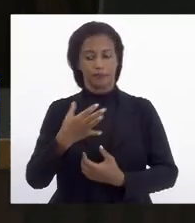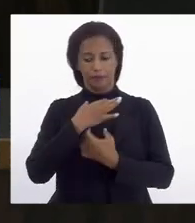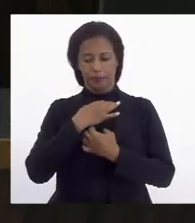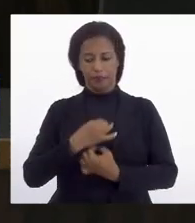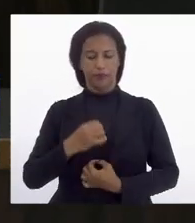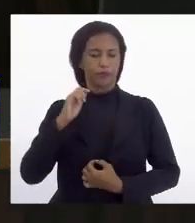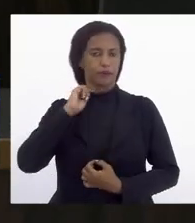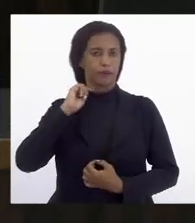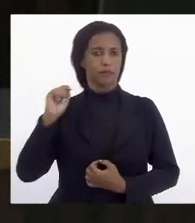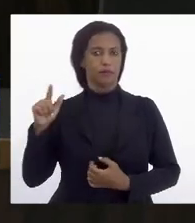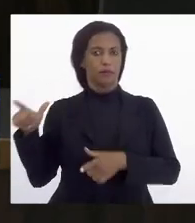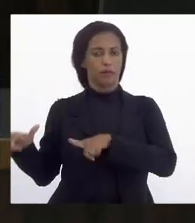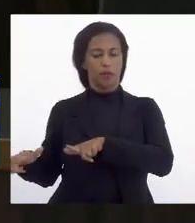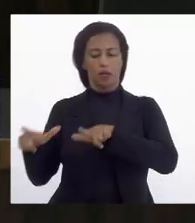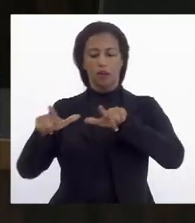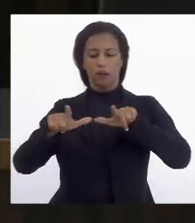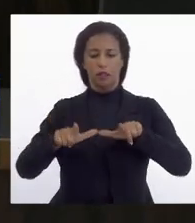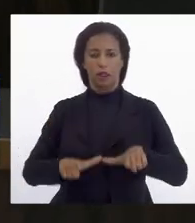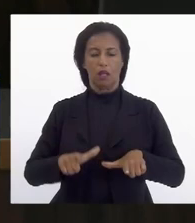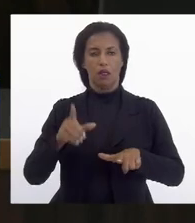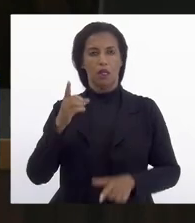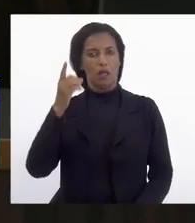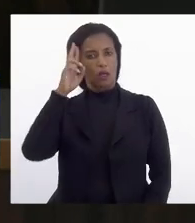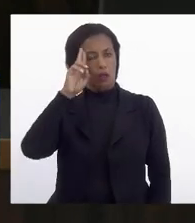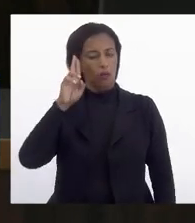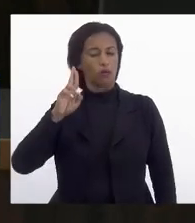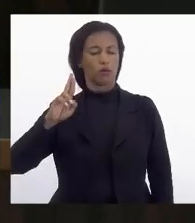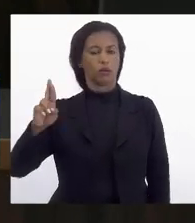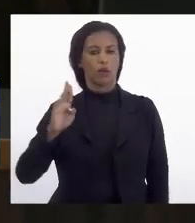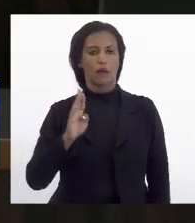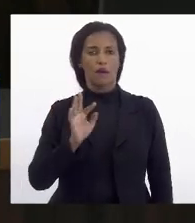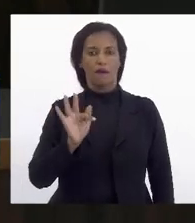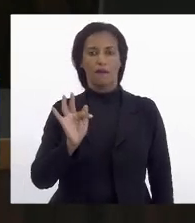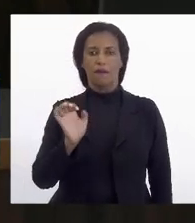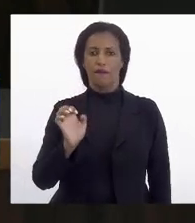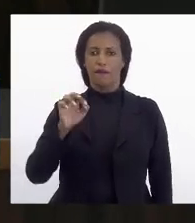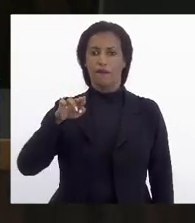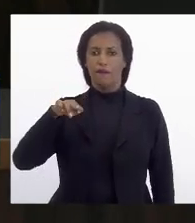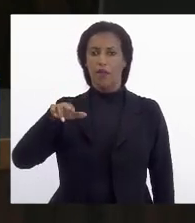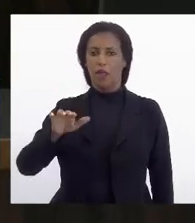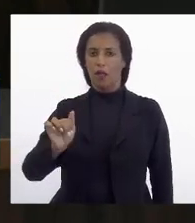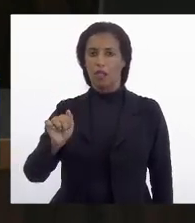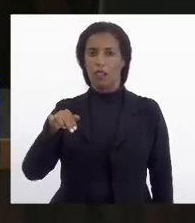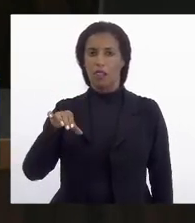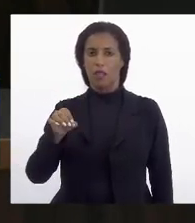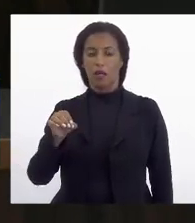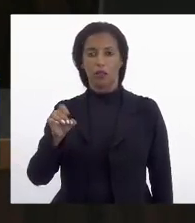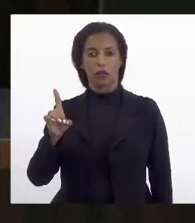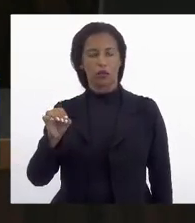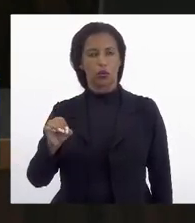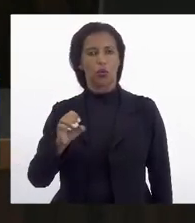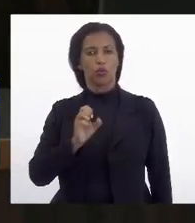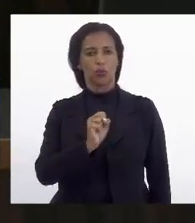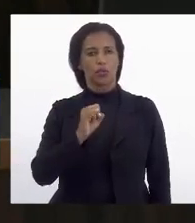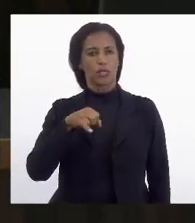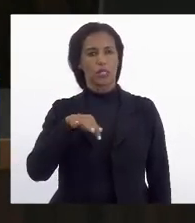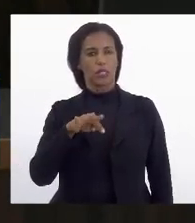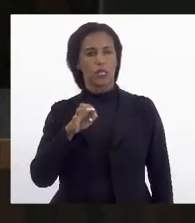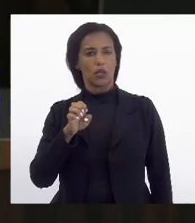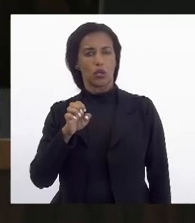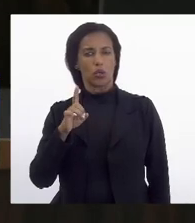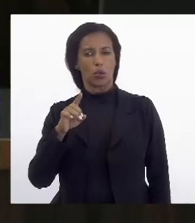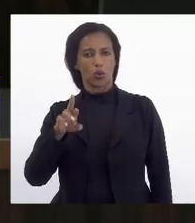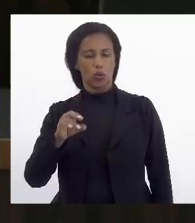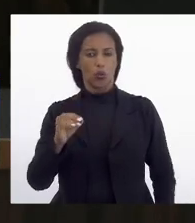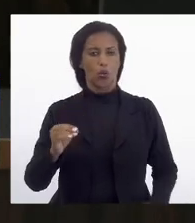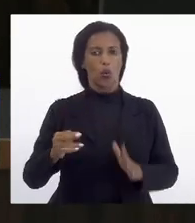Tiradentes e o respectivo diploma o senhor Fernando Blower presidente do síndrio pareceres da comissão